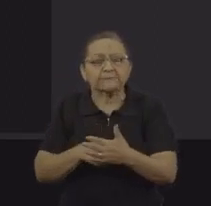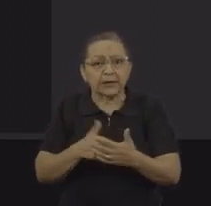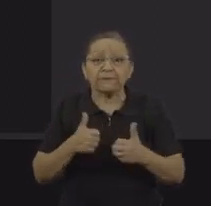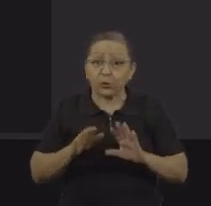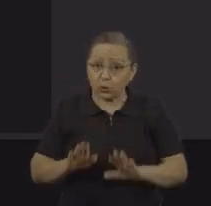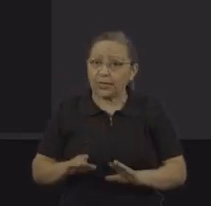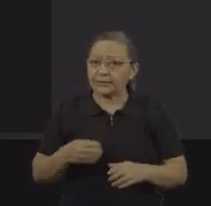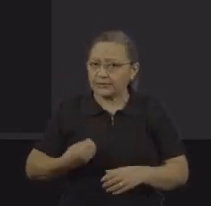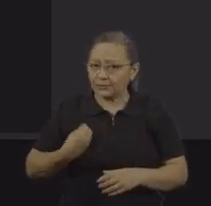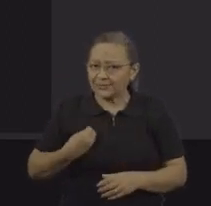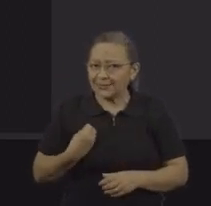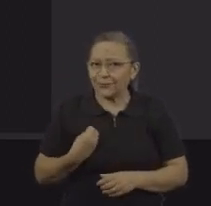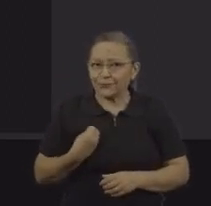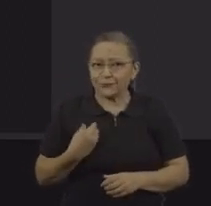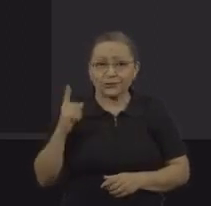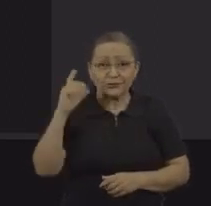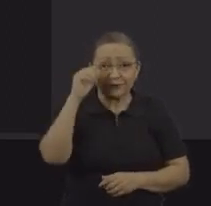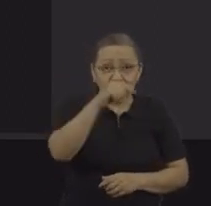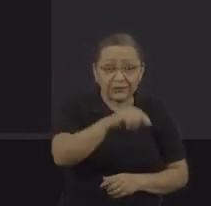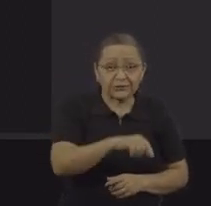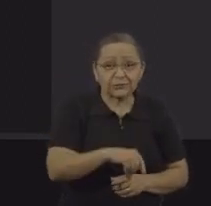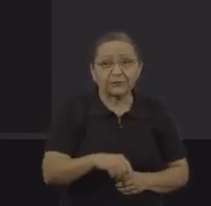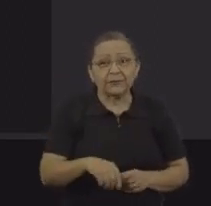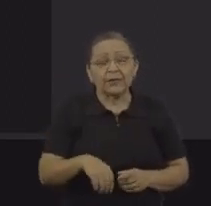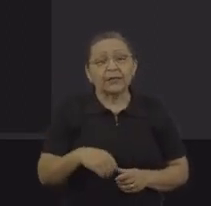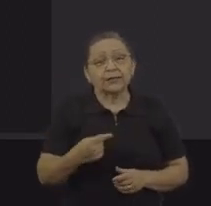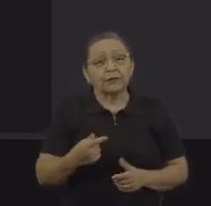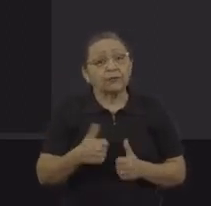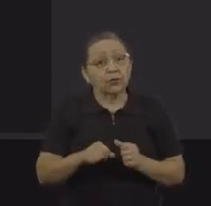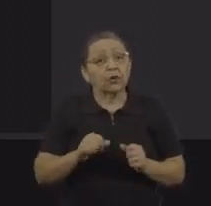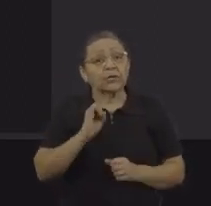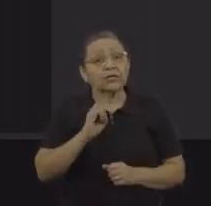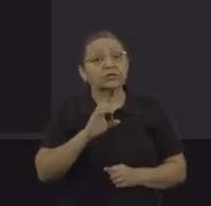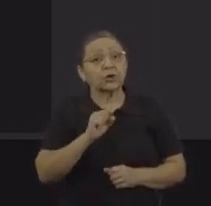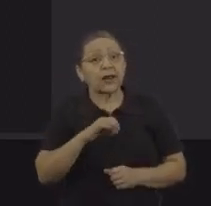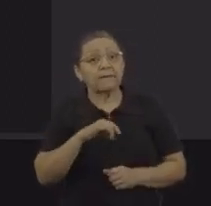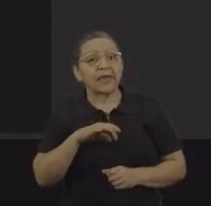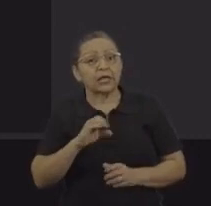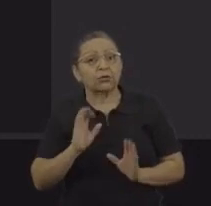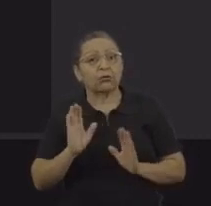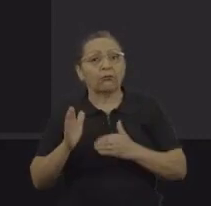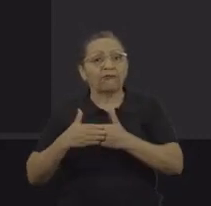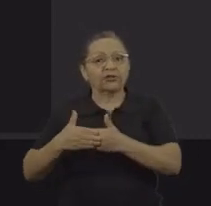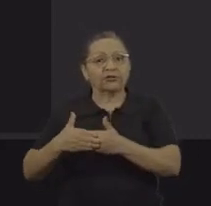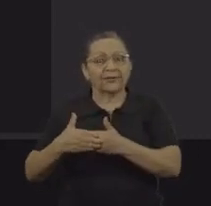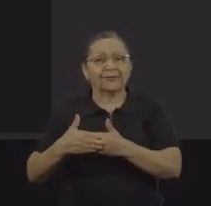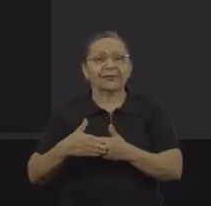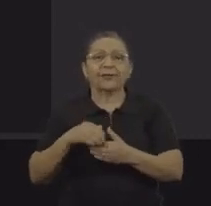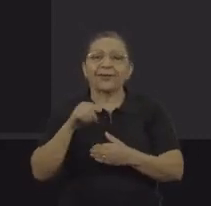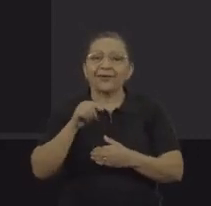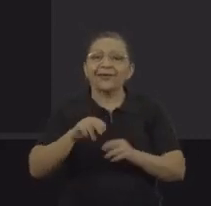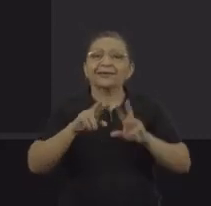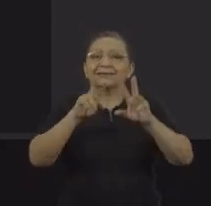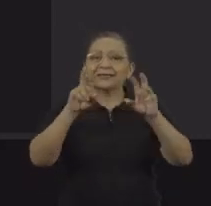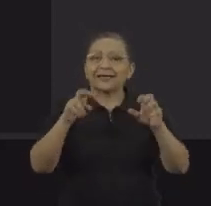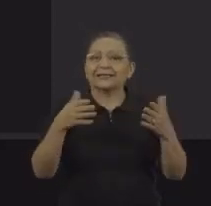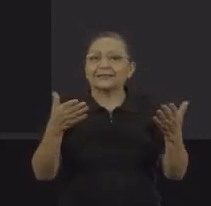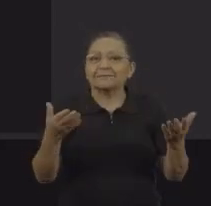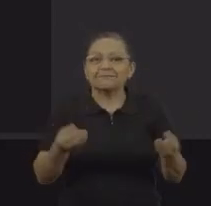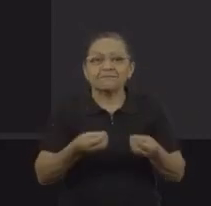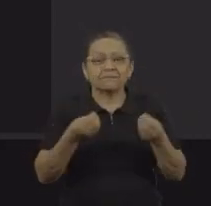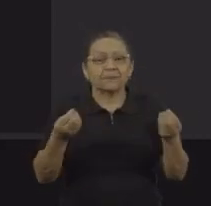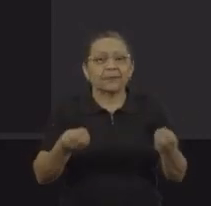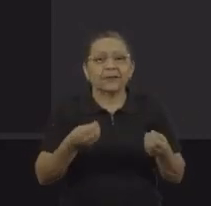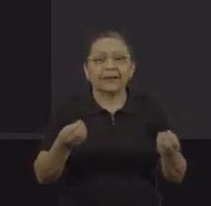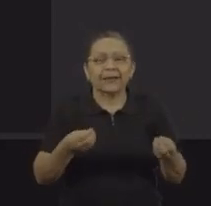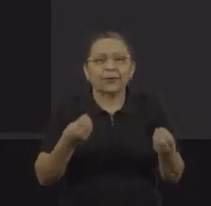definitivo nessa situação para ela. Então aí, reiterando a questão do isolamento cultural. E aí, nesse caso, eu acho que não tem como não criar uma